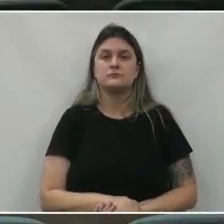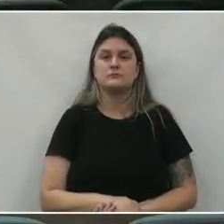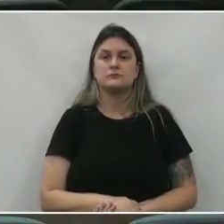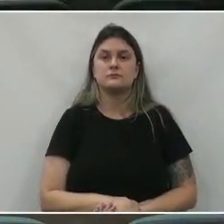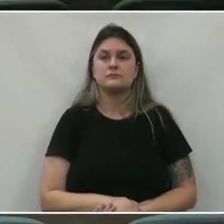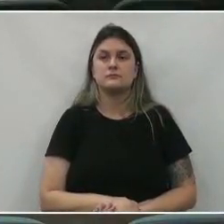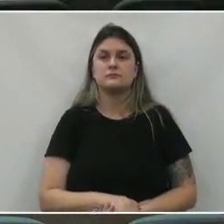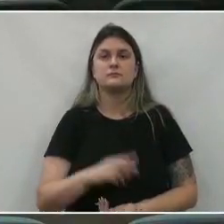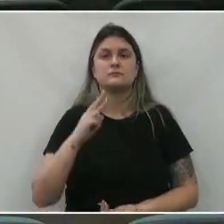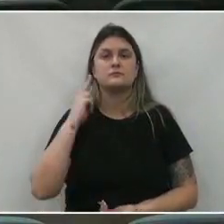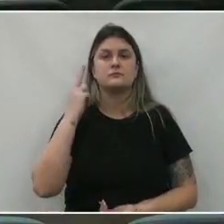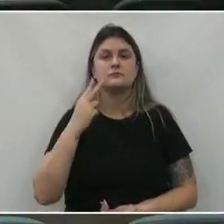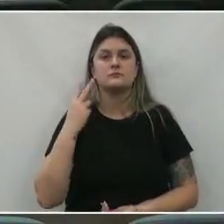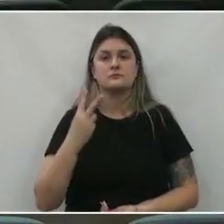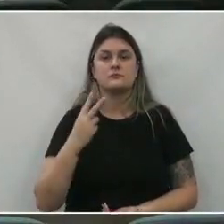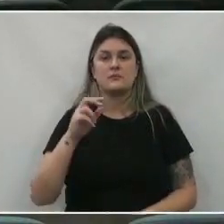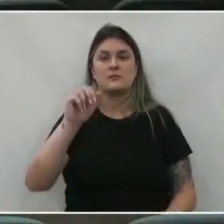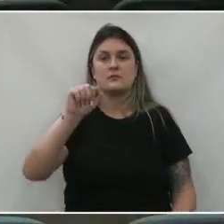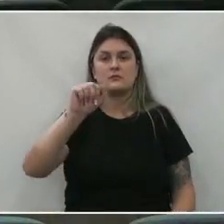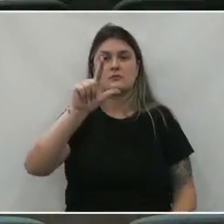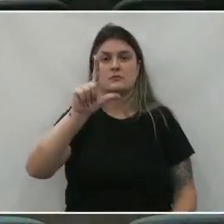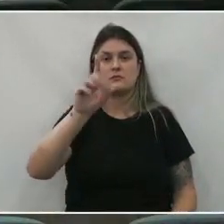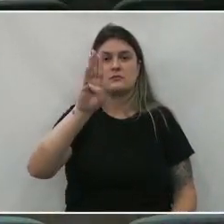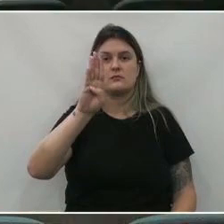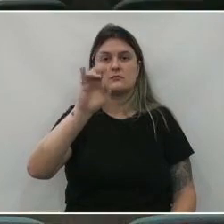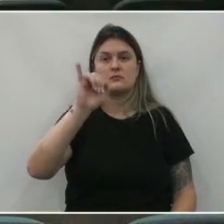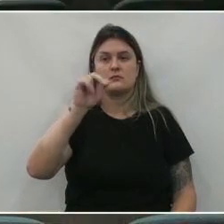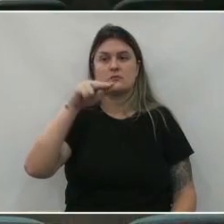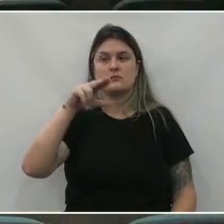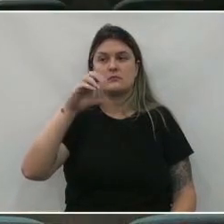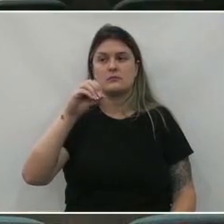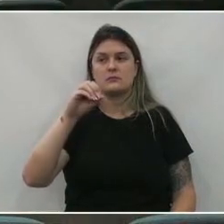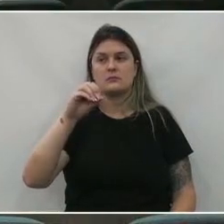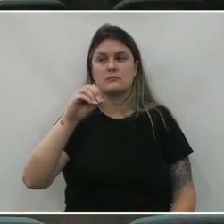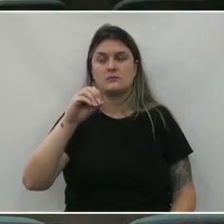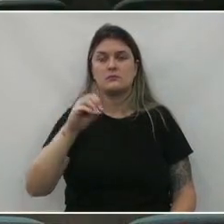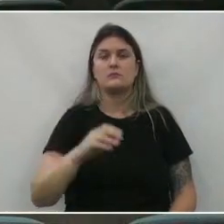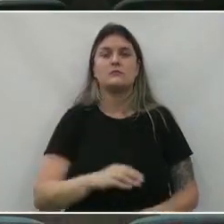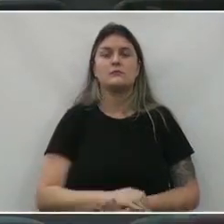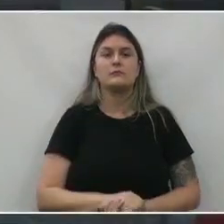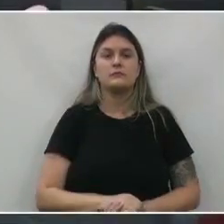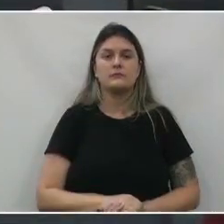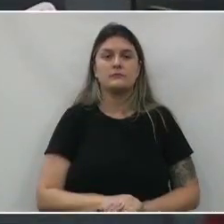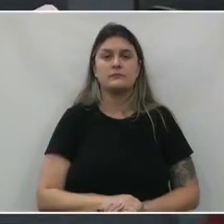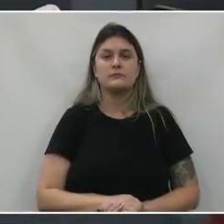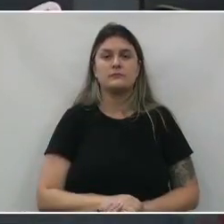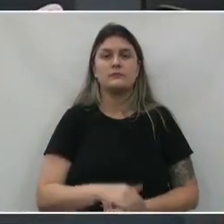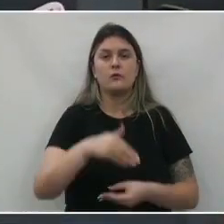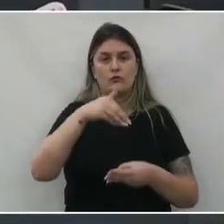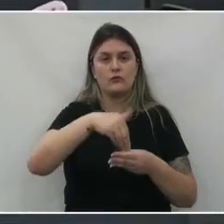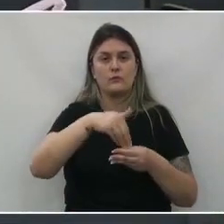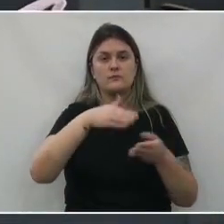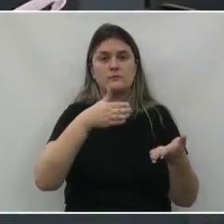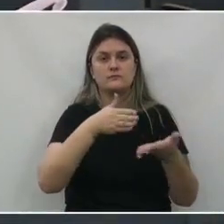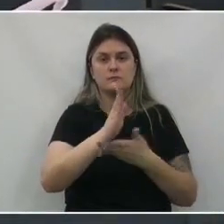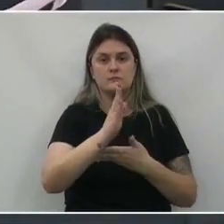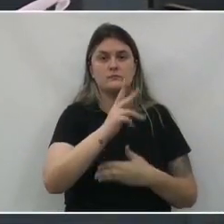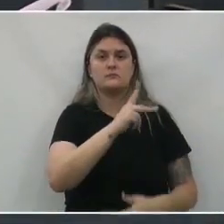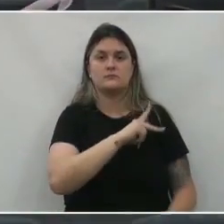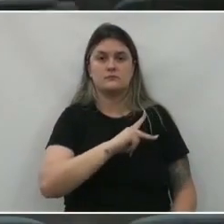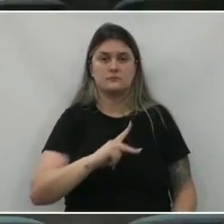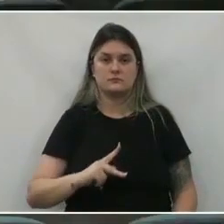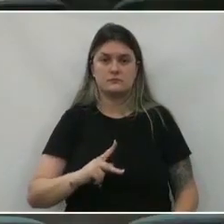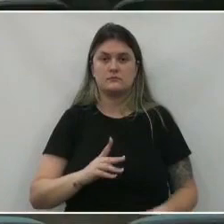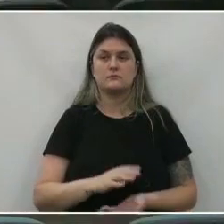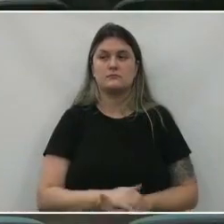vereador albino chuerzovski favorável senhor presidente